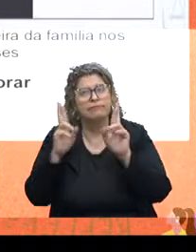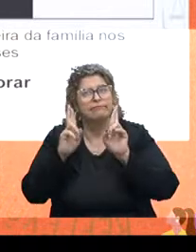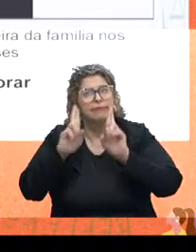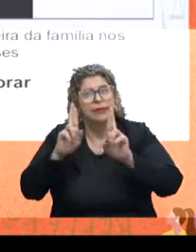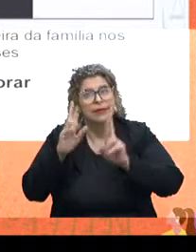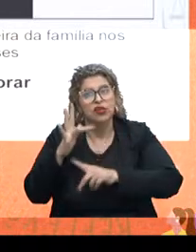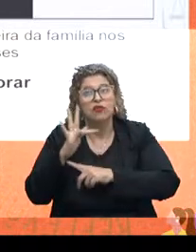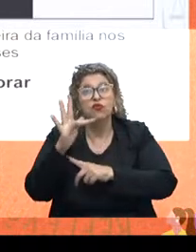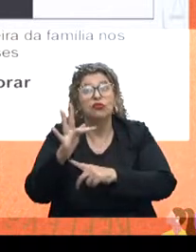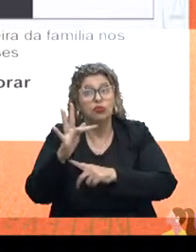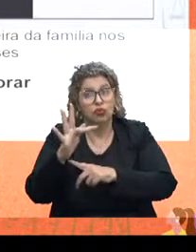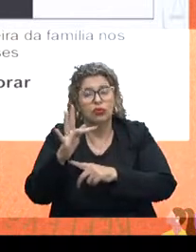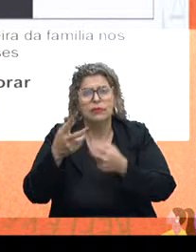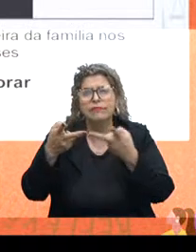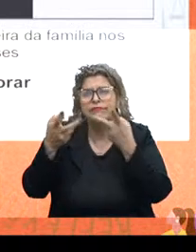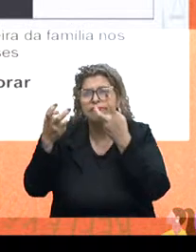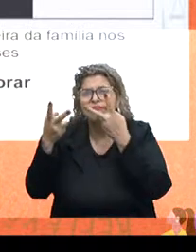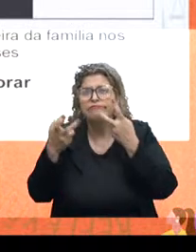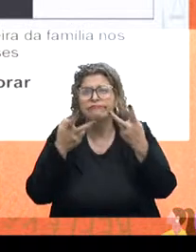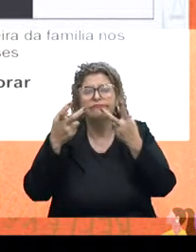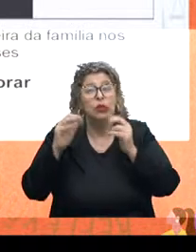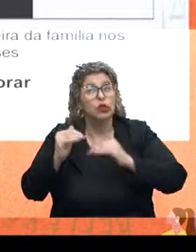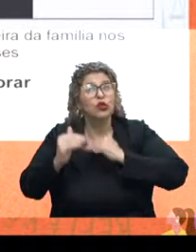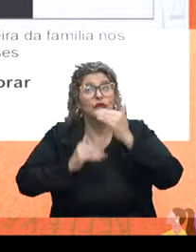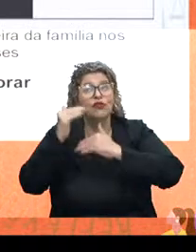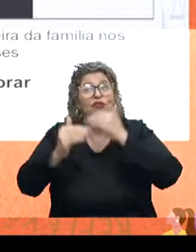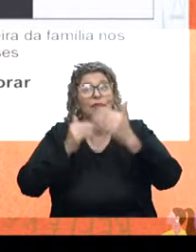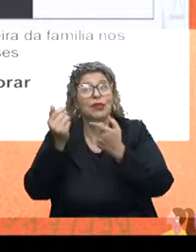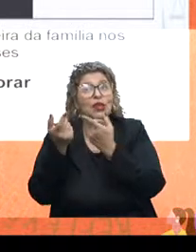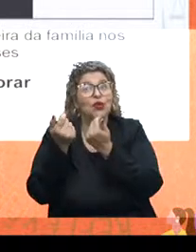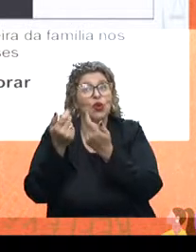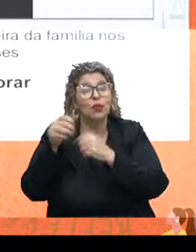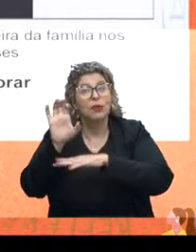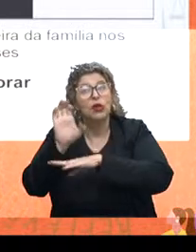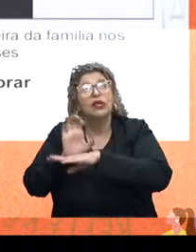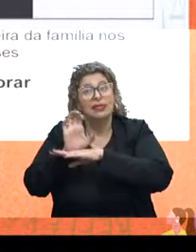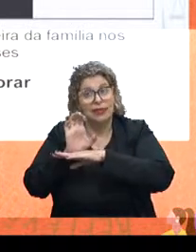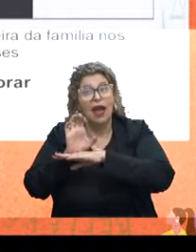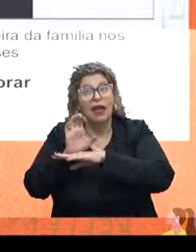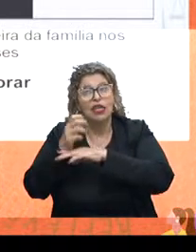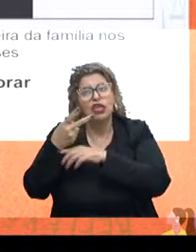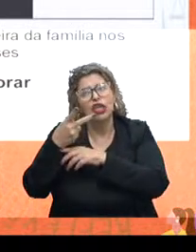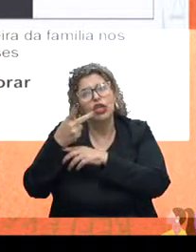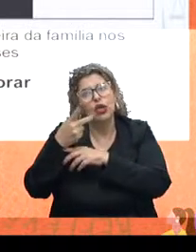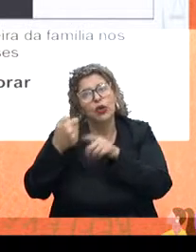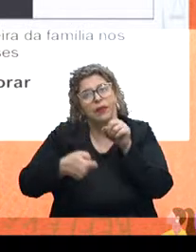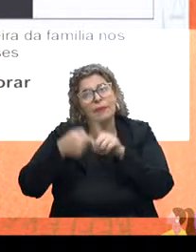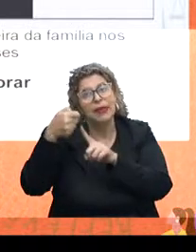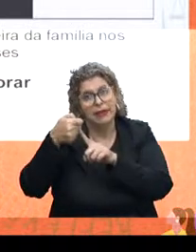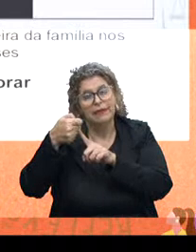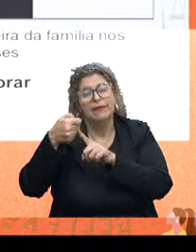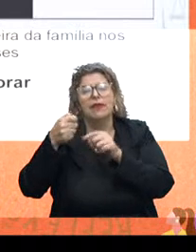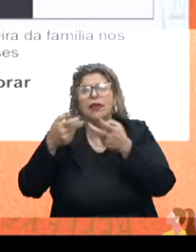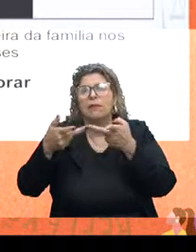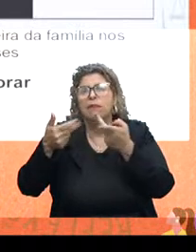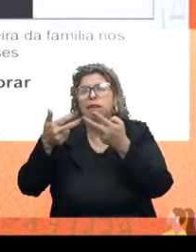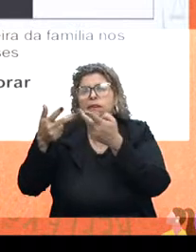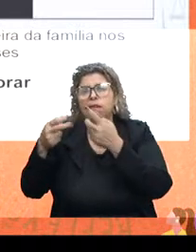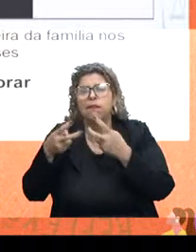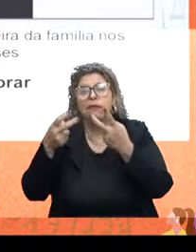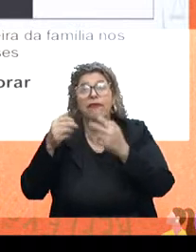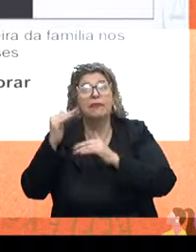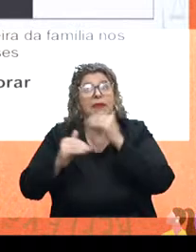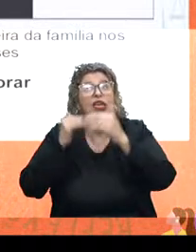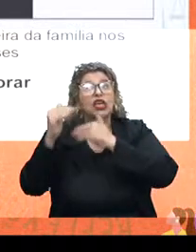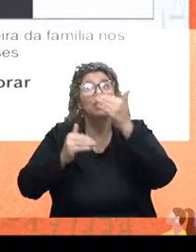com o futuro. Um olhando para o desenvolvimento econômico do Estado, nos próximos 12 meses, e o outro olhando para o